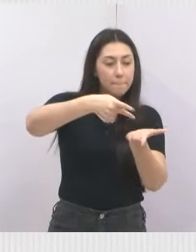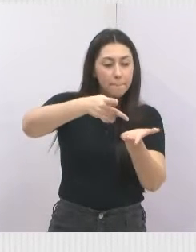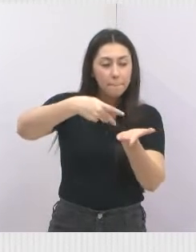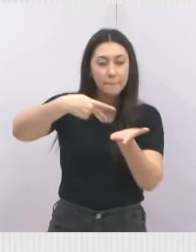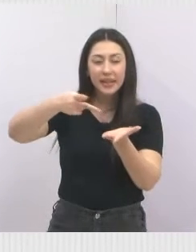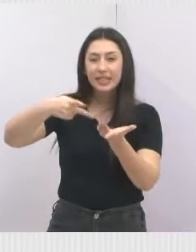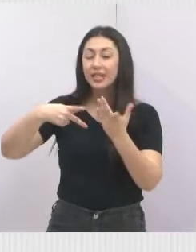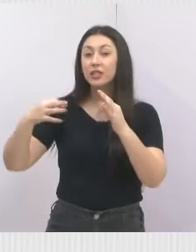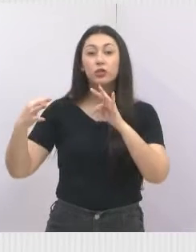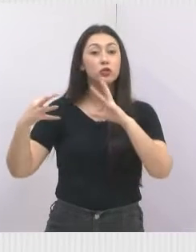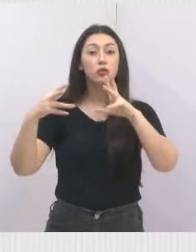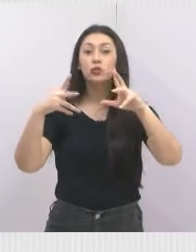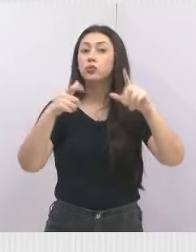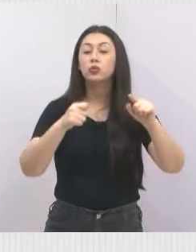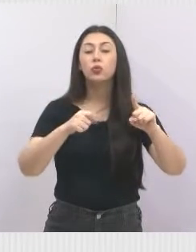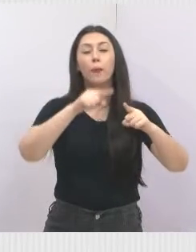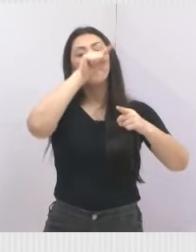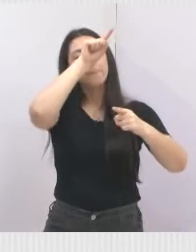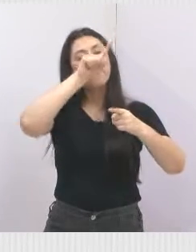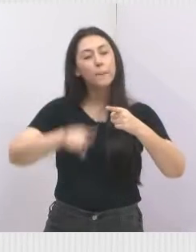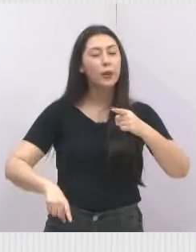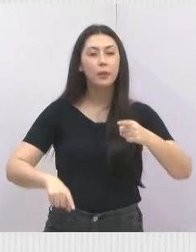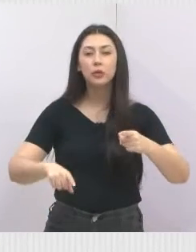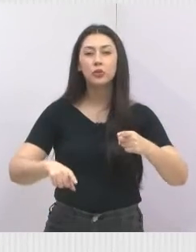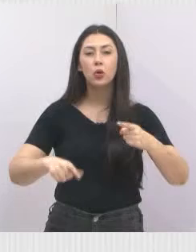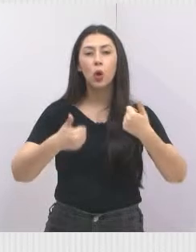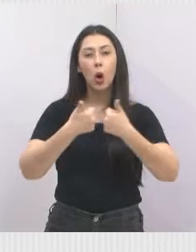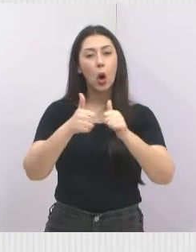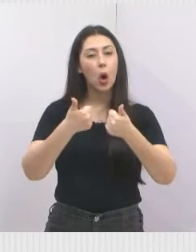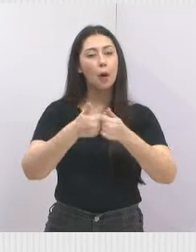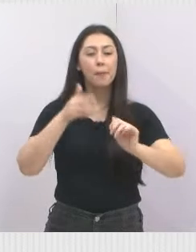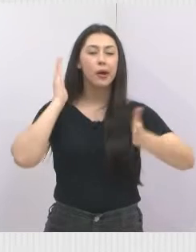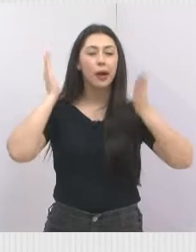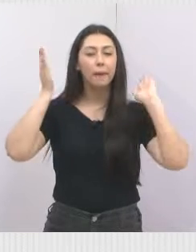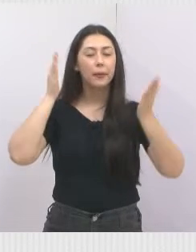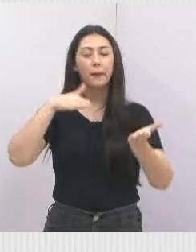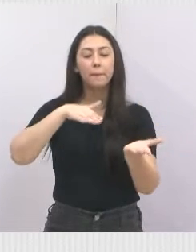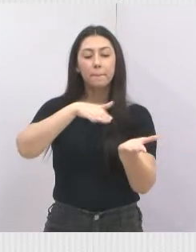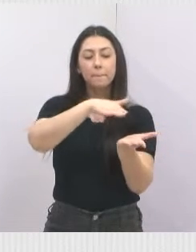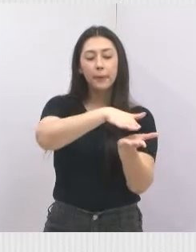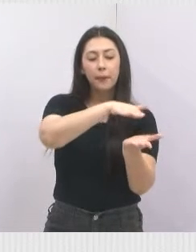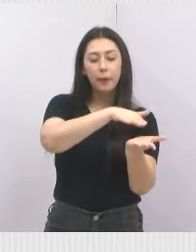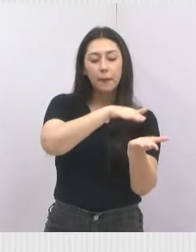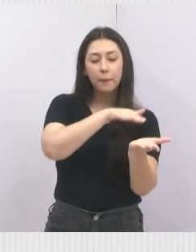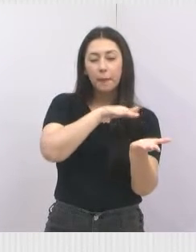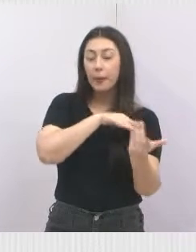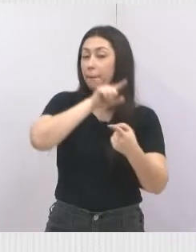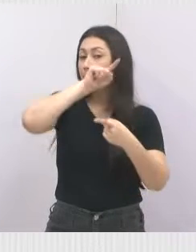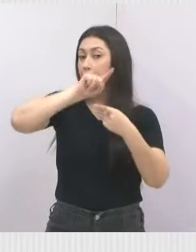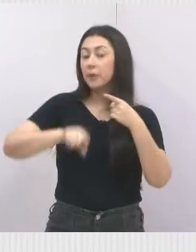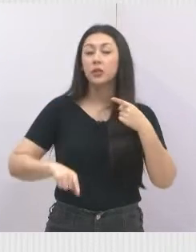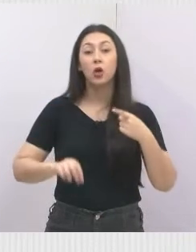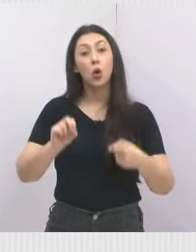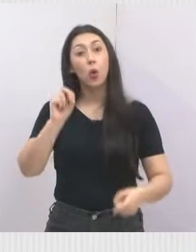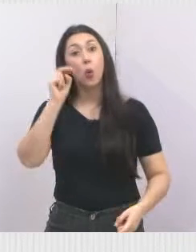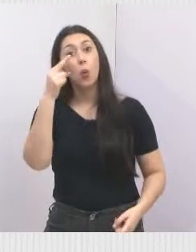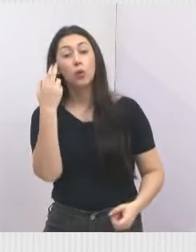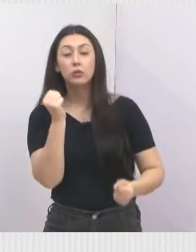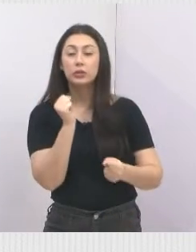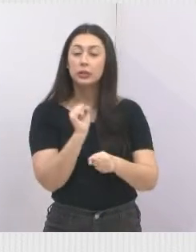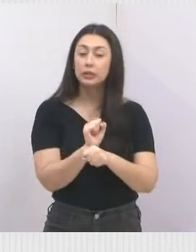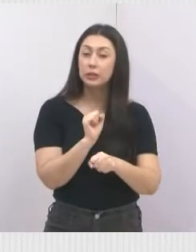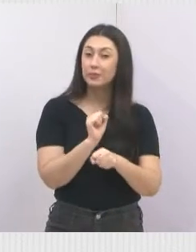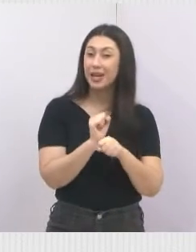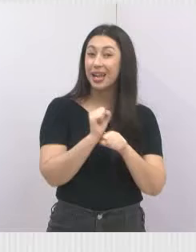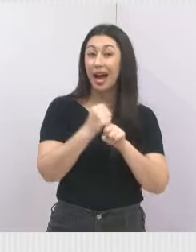lados de amarelo e colocar proibido estacionar ônibus e caminhão naquele lugar. Ou o senhor vai esperar acontecer um